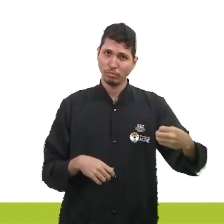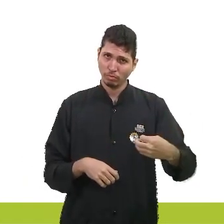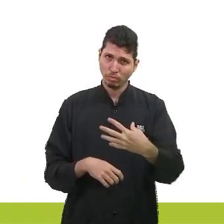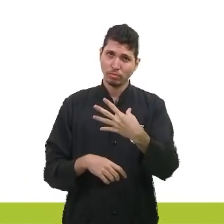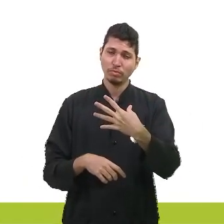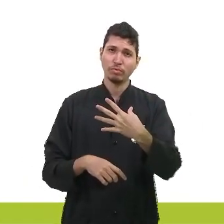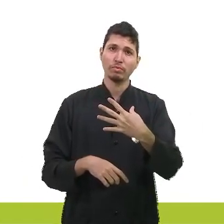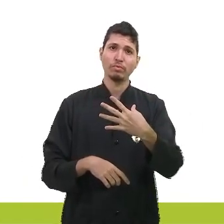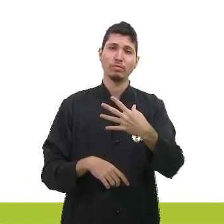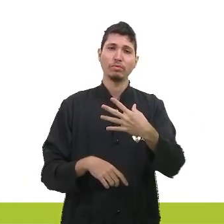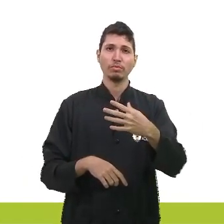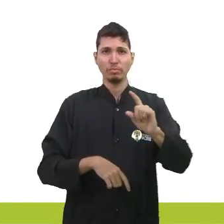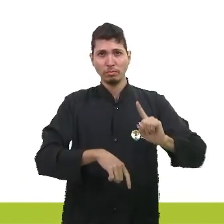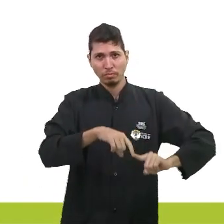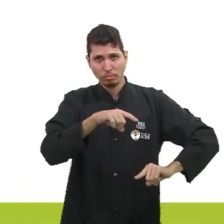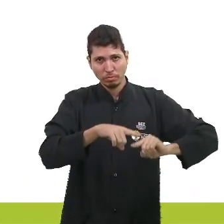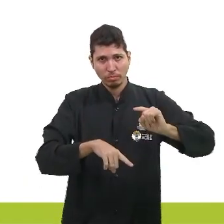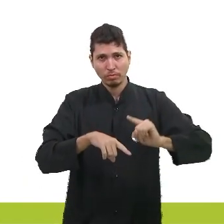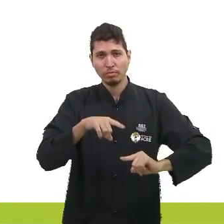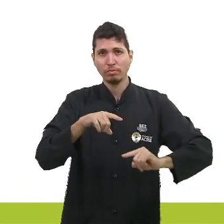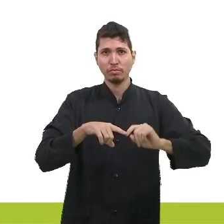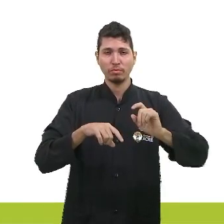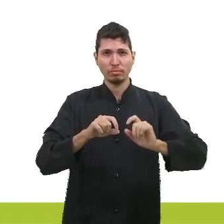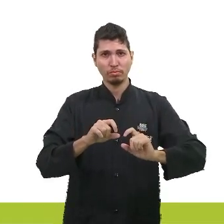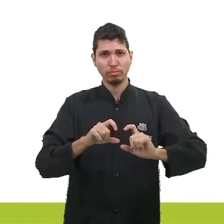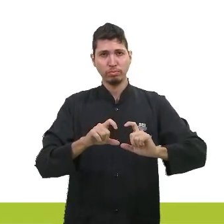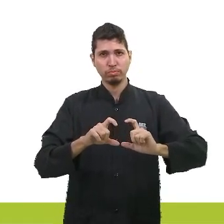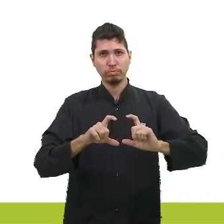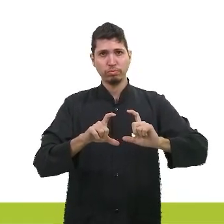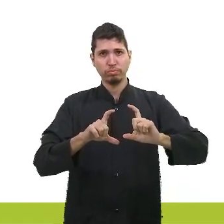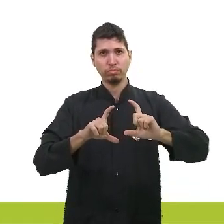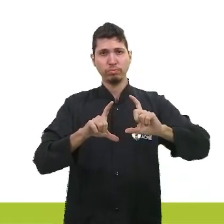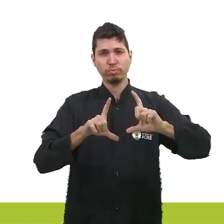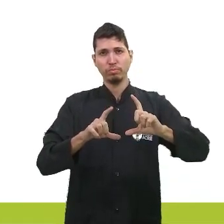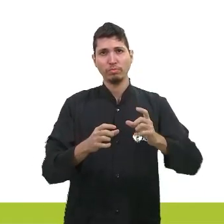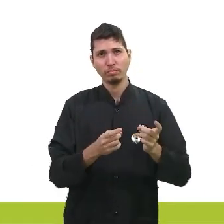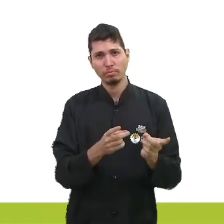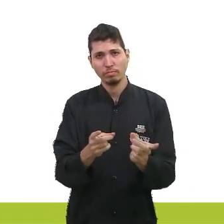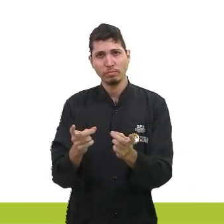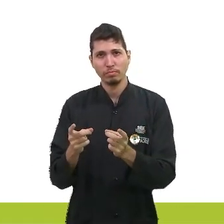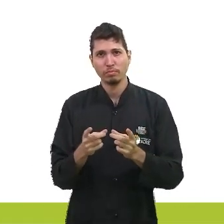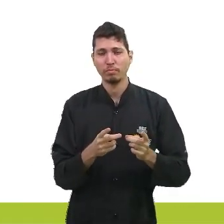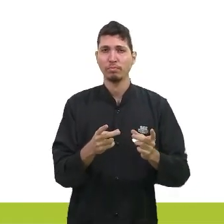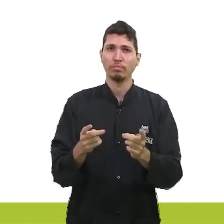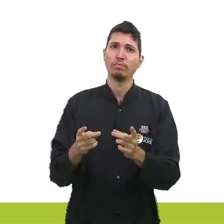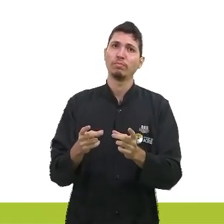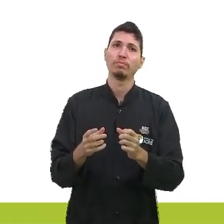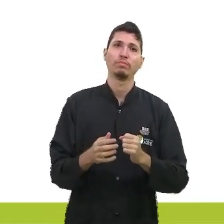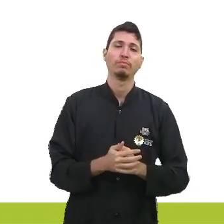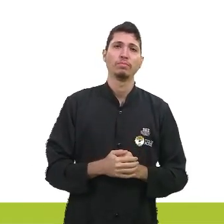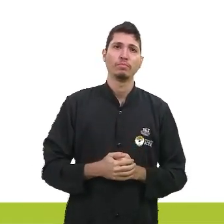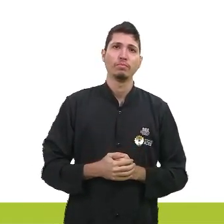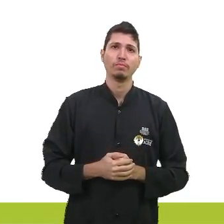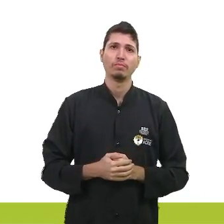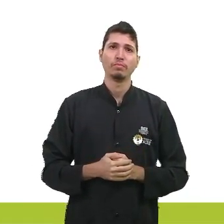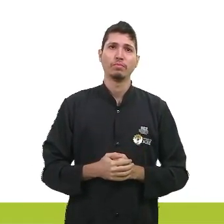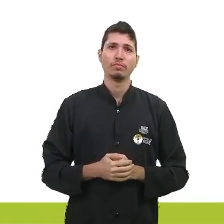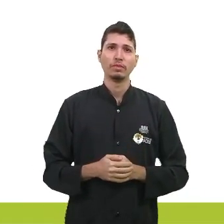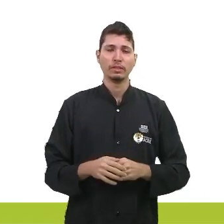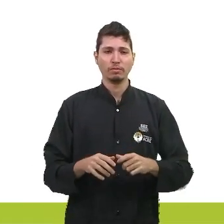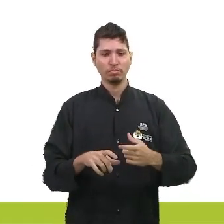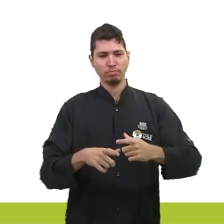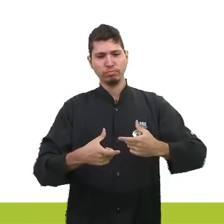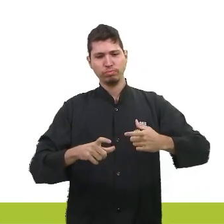ferramentas que aumentaram a produtividade agrícola. Segundo fator, crescimento populacional.